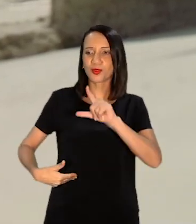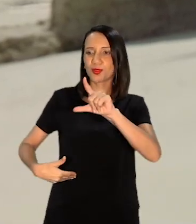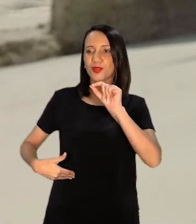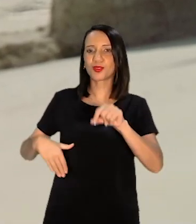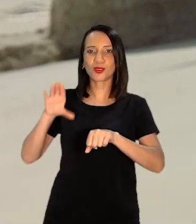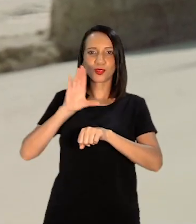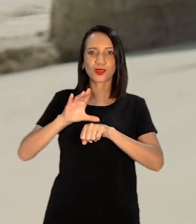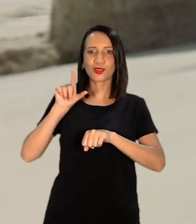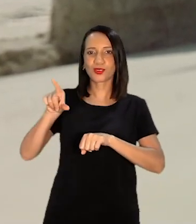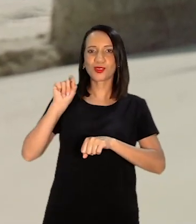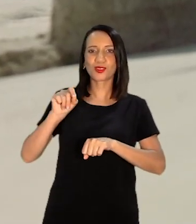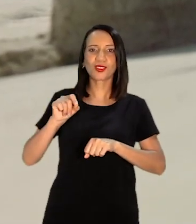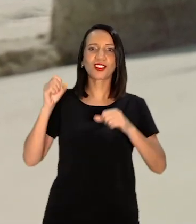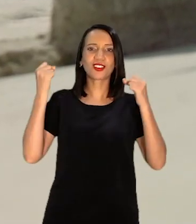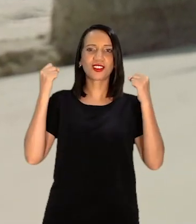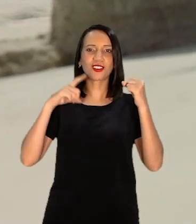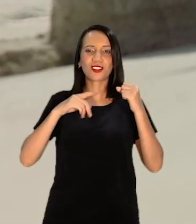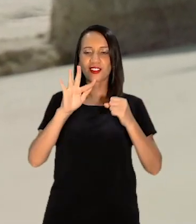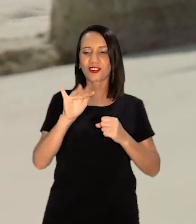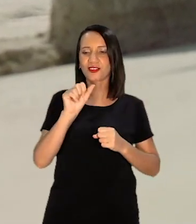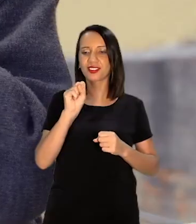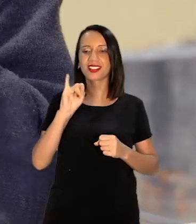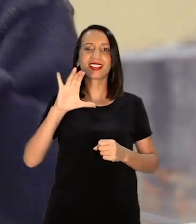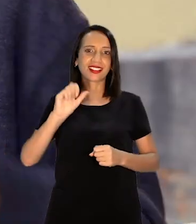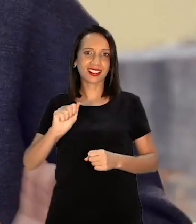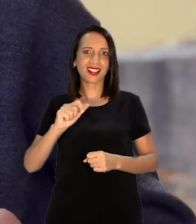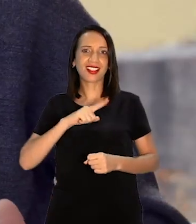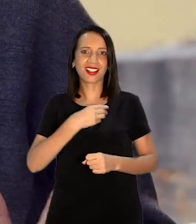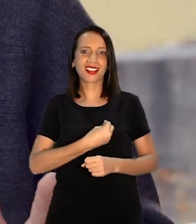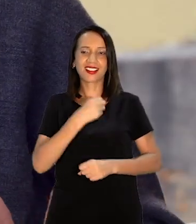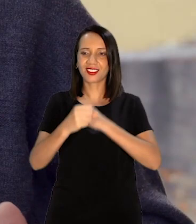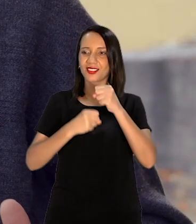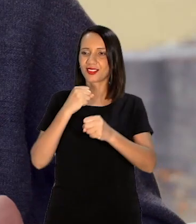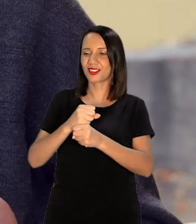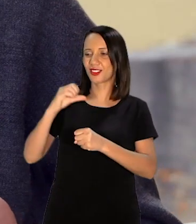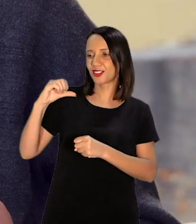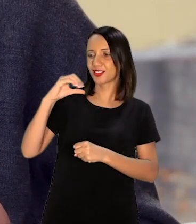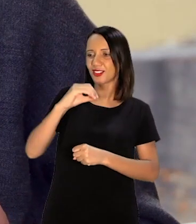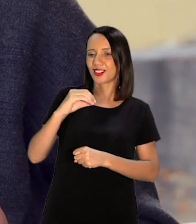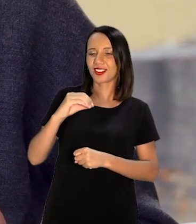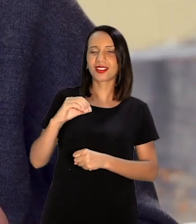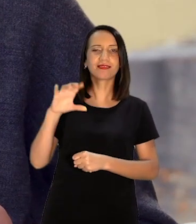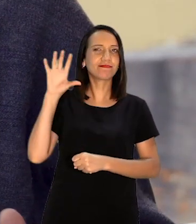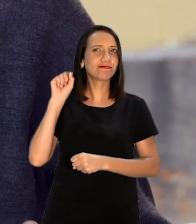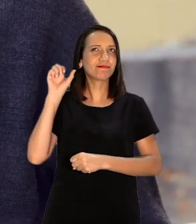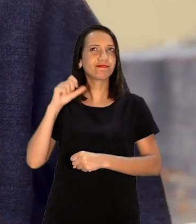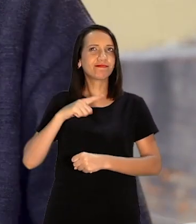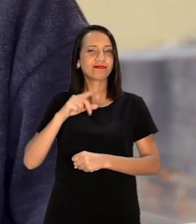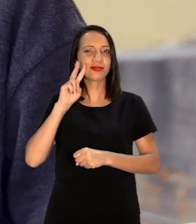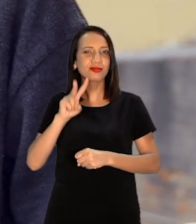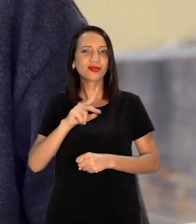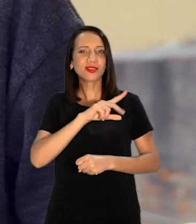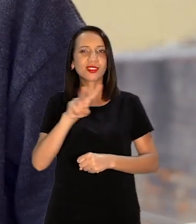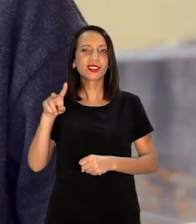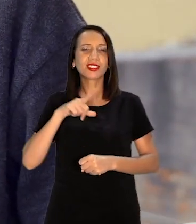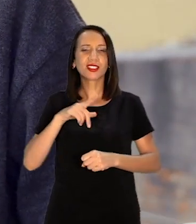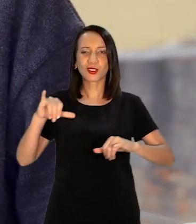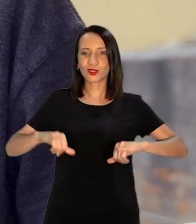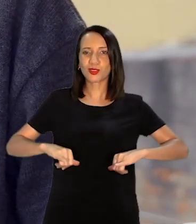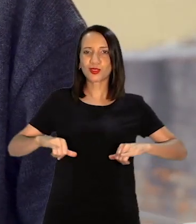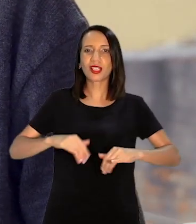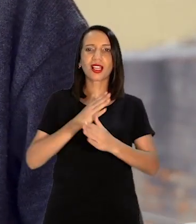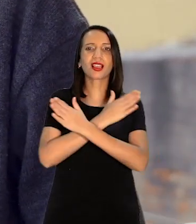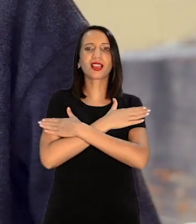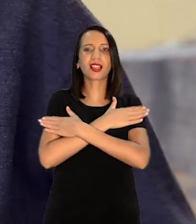Primeiro curso Que eu escolhi Física Para ser professor De física Nos anos 90 Eu vi muito O sofrimento Do desemprego Da minha casa